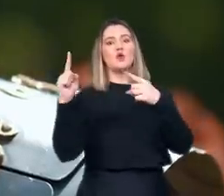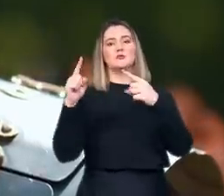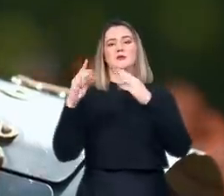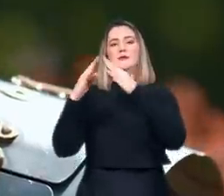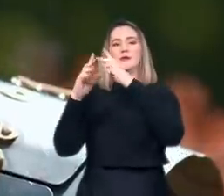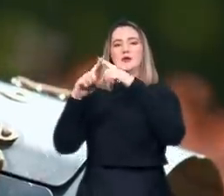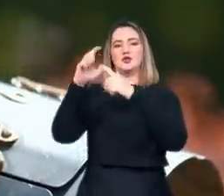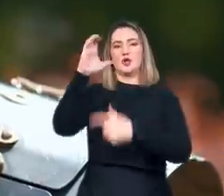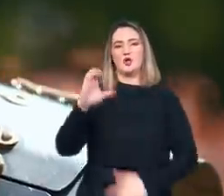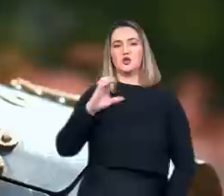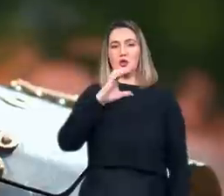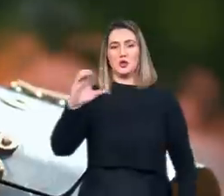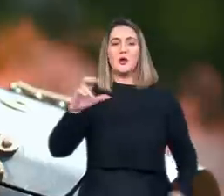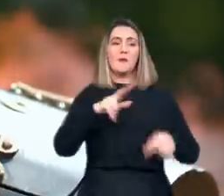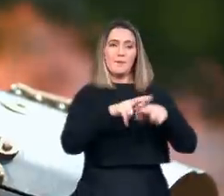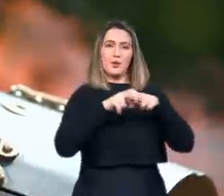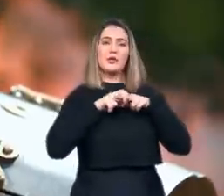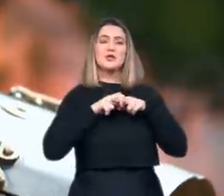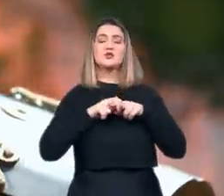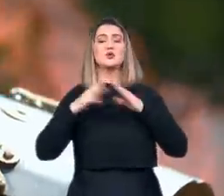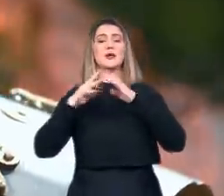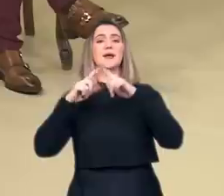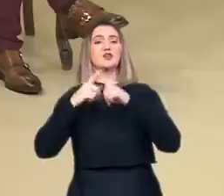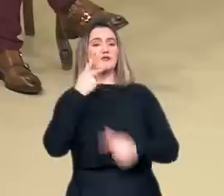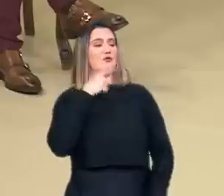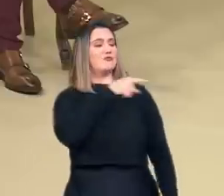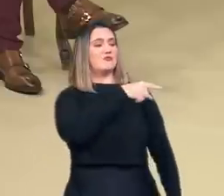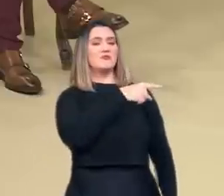por isso, foi tornada herética no século XII.